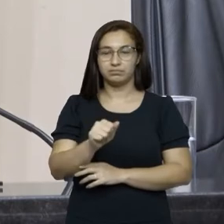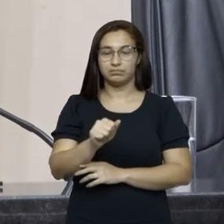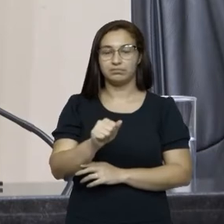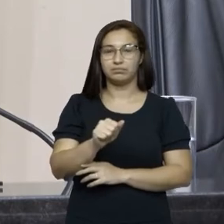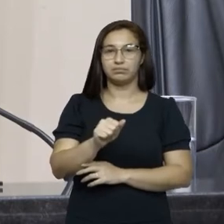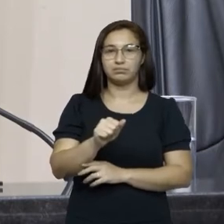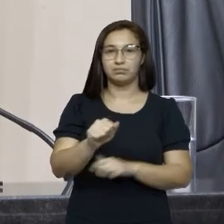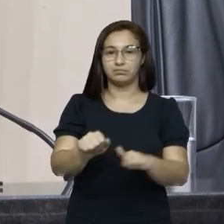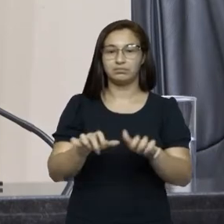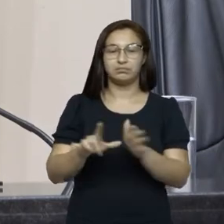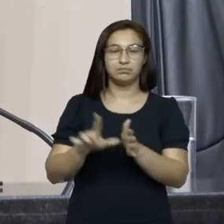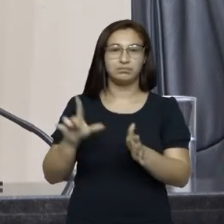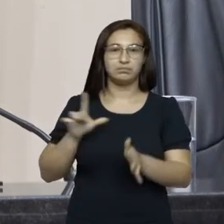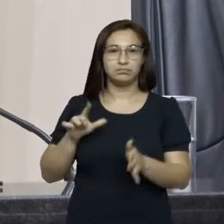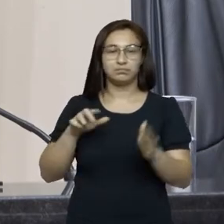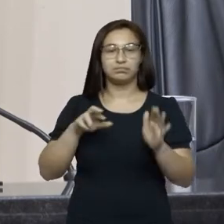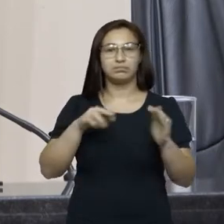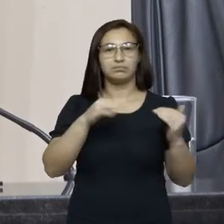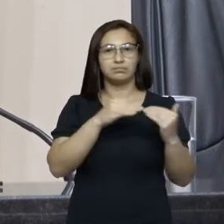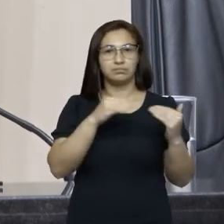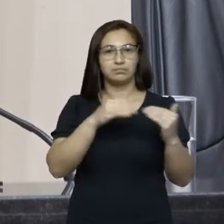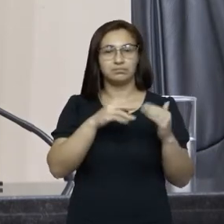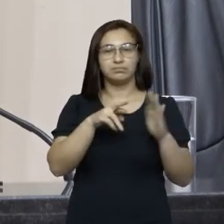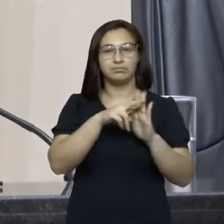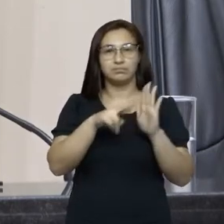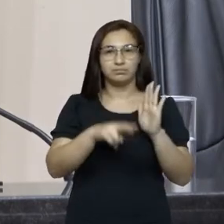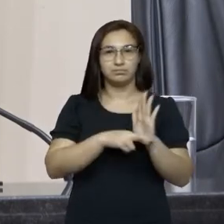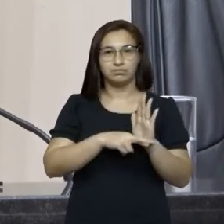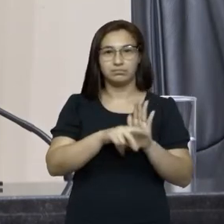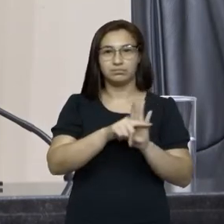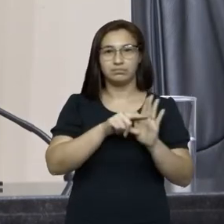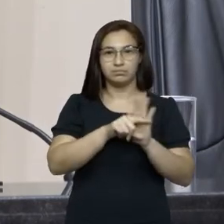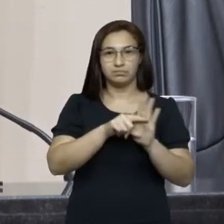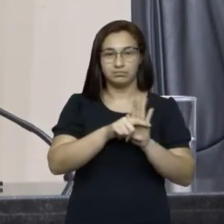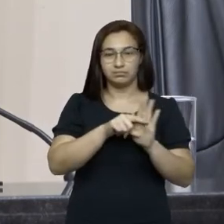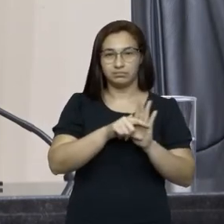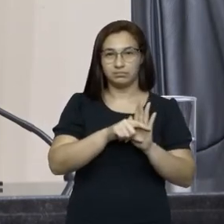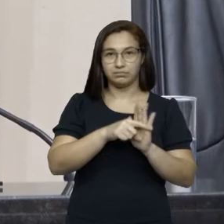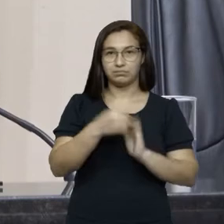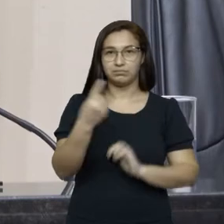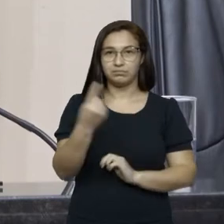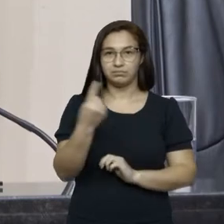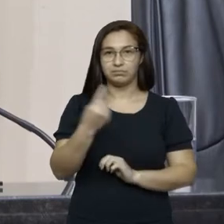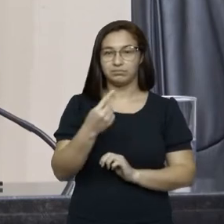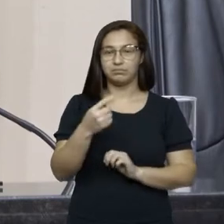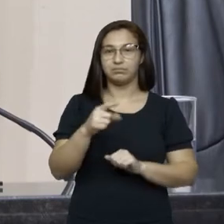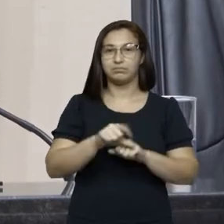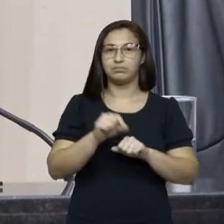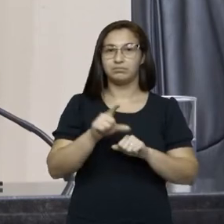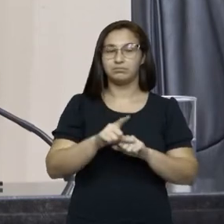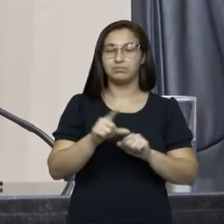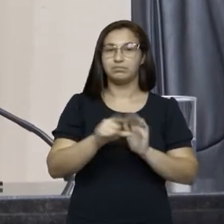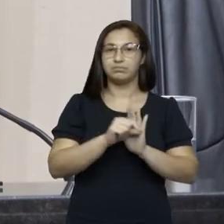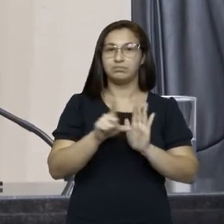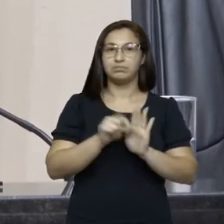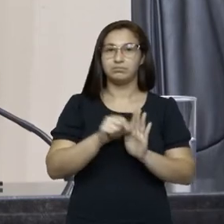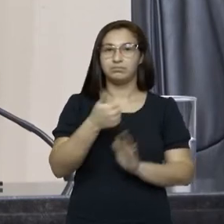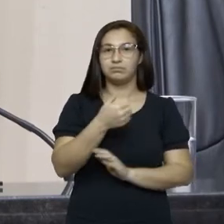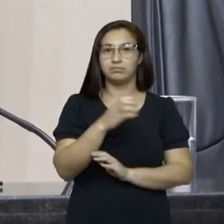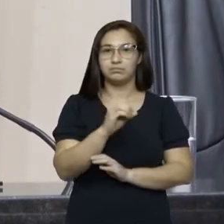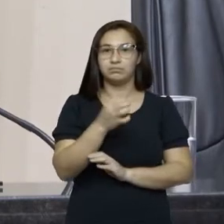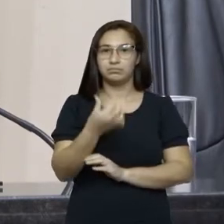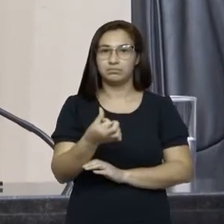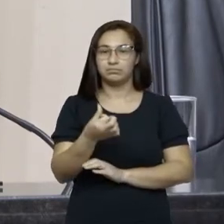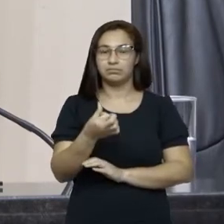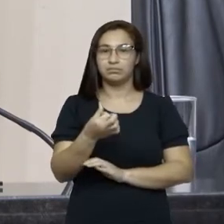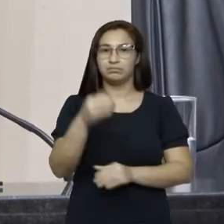sessões anteriores, que, em consonância com o parágrafo 1º do artigo 106 do regimento interno,